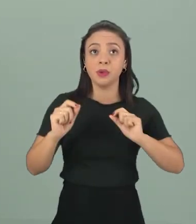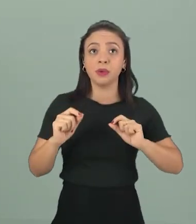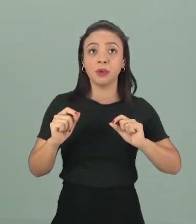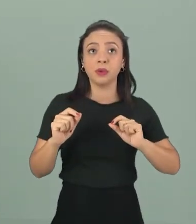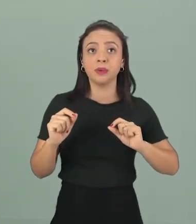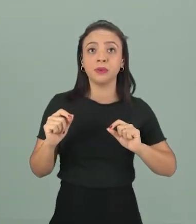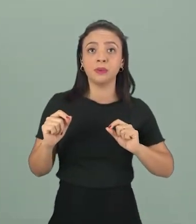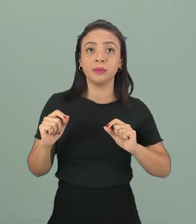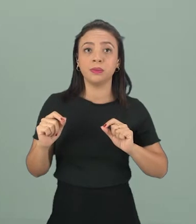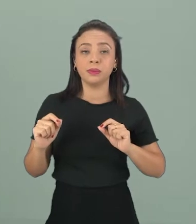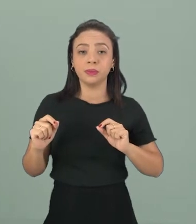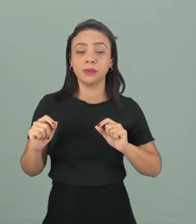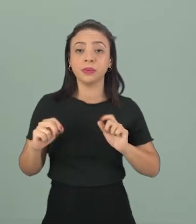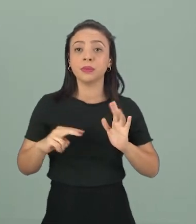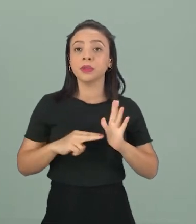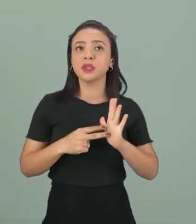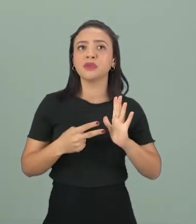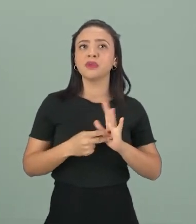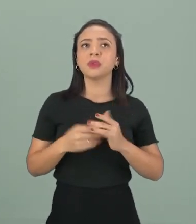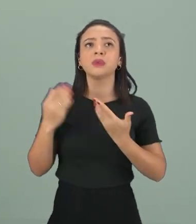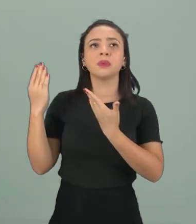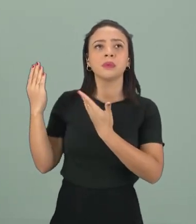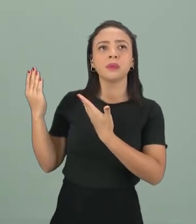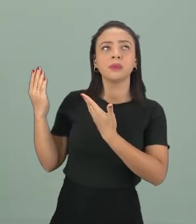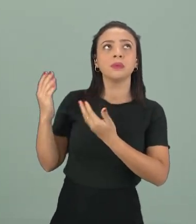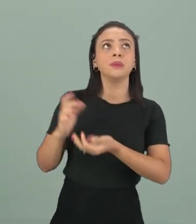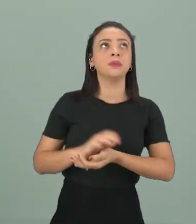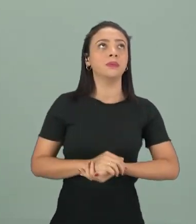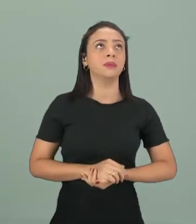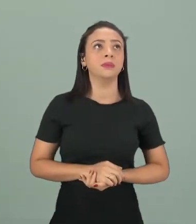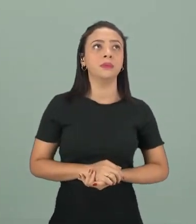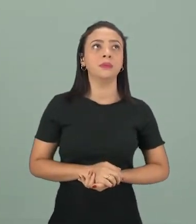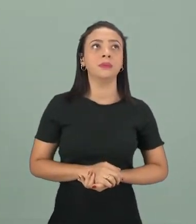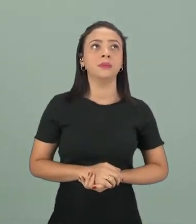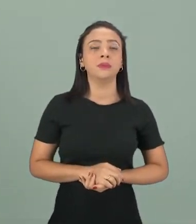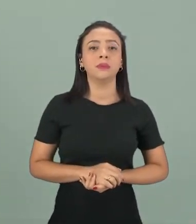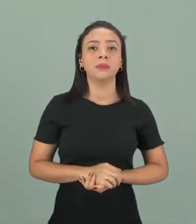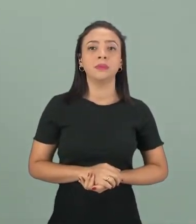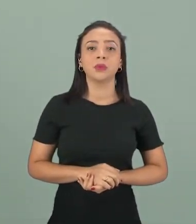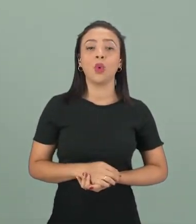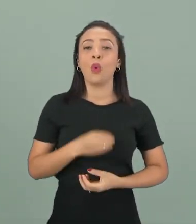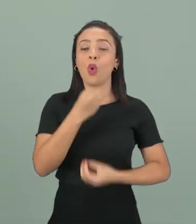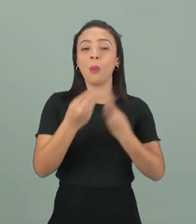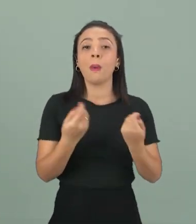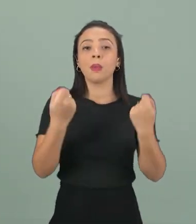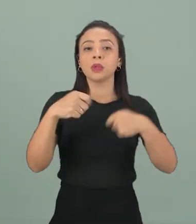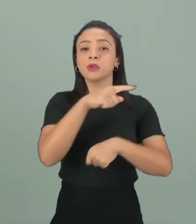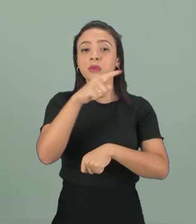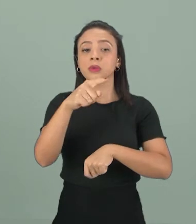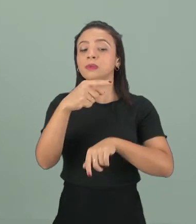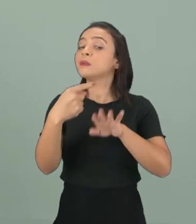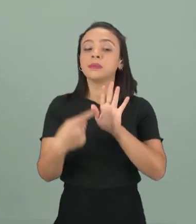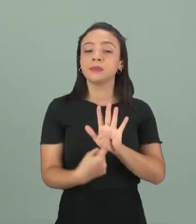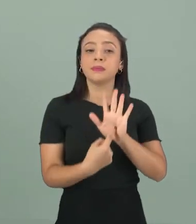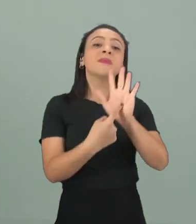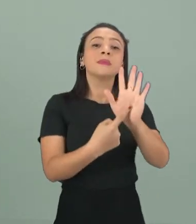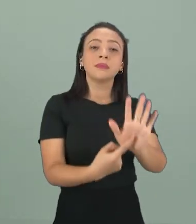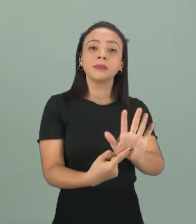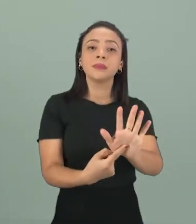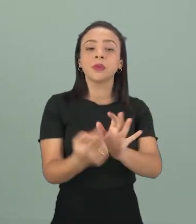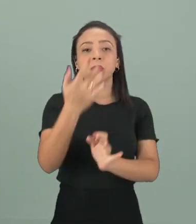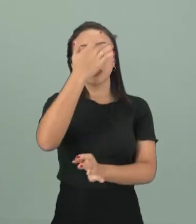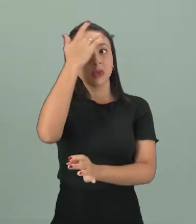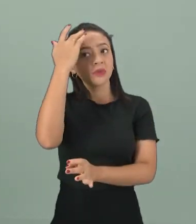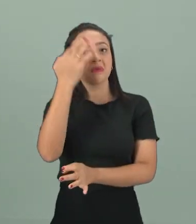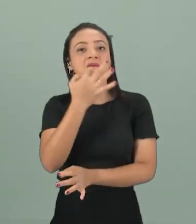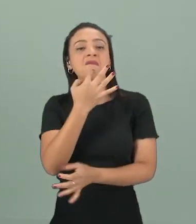Introducing Yourself. O é Introducing Yourself? Se apresentando. Como é que a gente se apresenta para uma pessoa